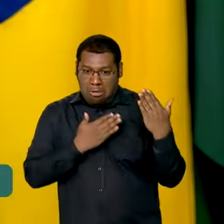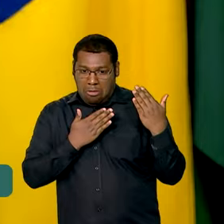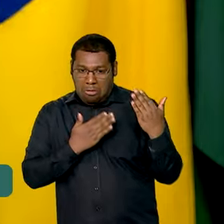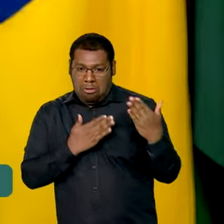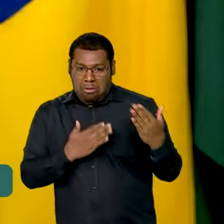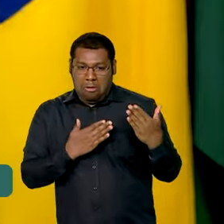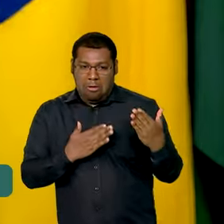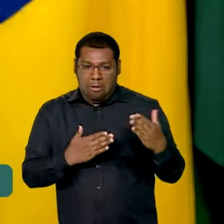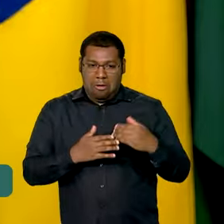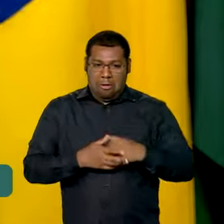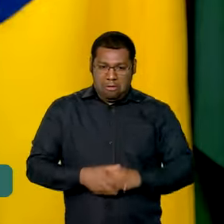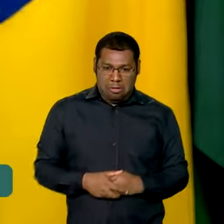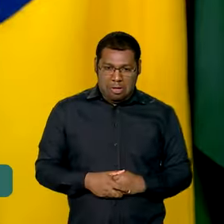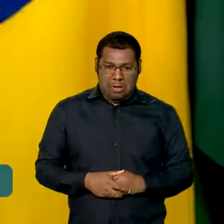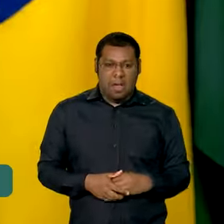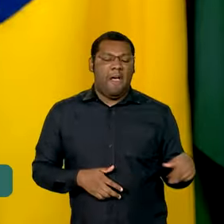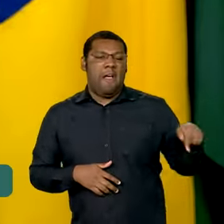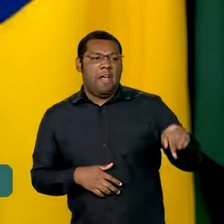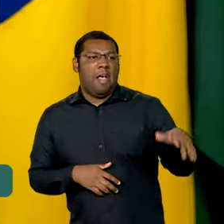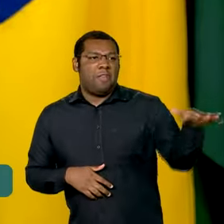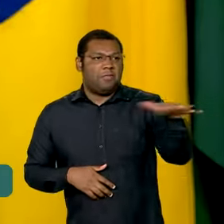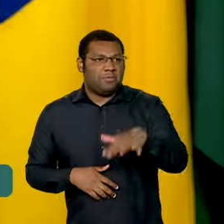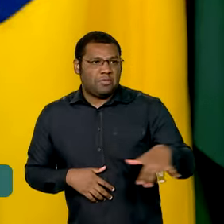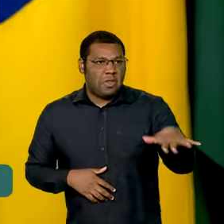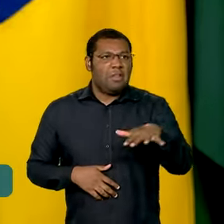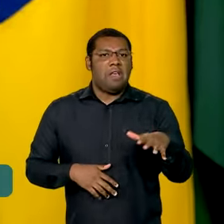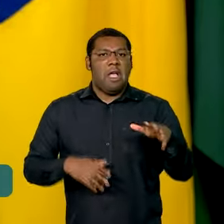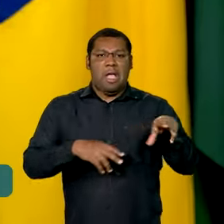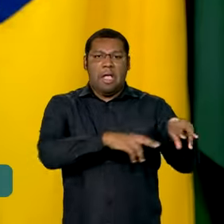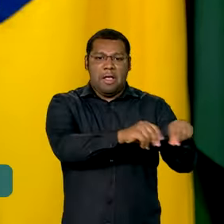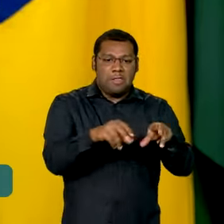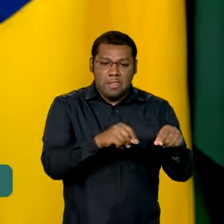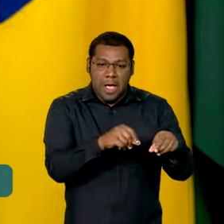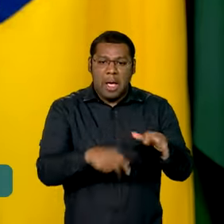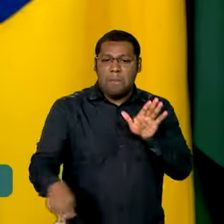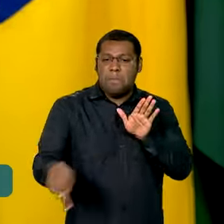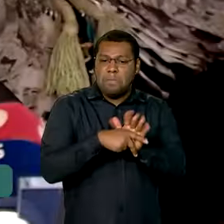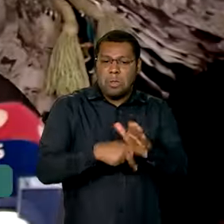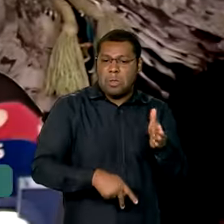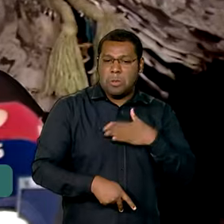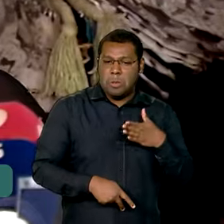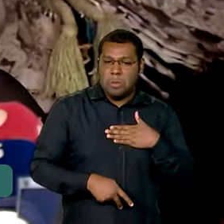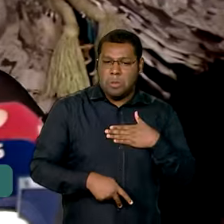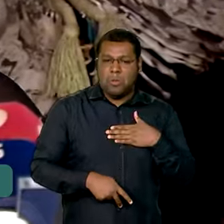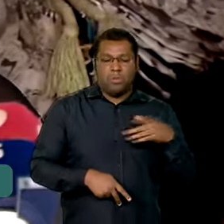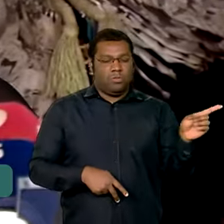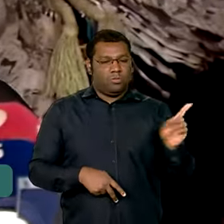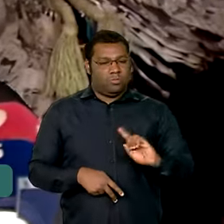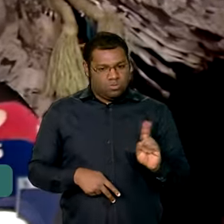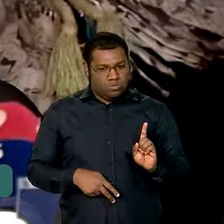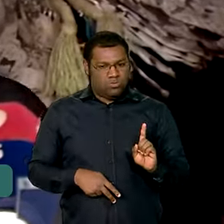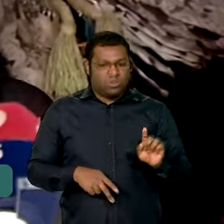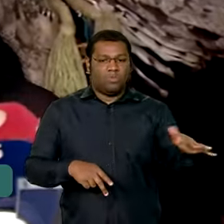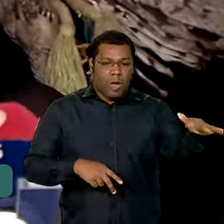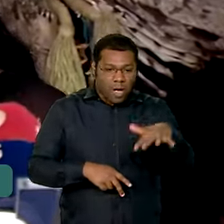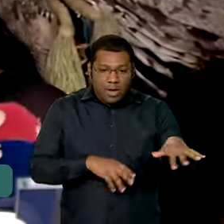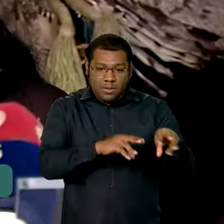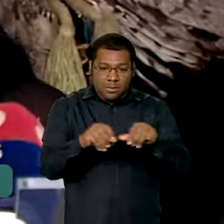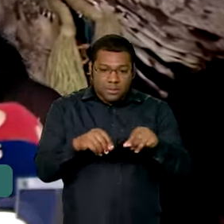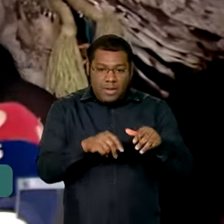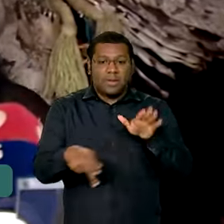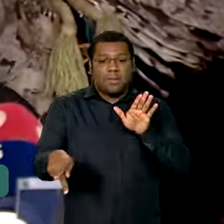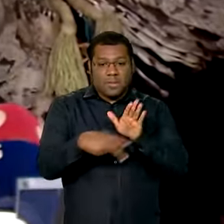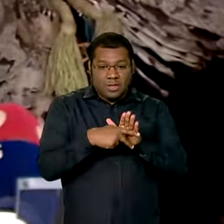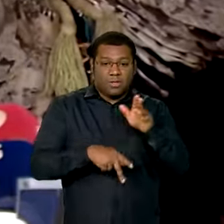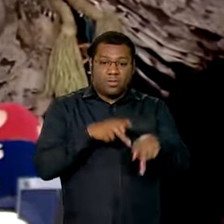está errado aqui nessa terra, essa terra não é minha, do mar. Não. Nós vamos brigar na justiça. De fato, não são problemas jurídicos,